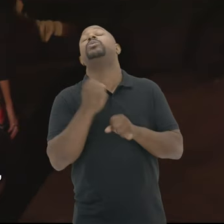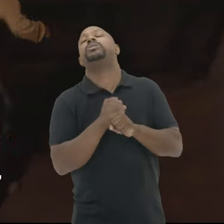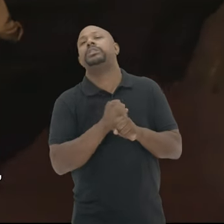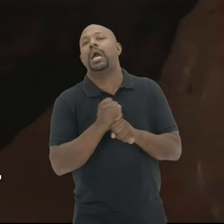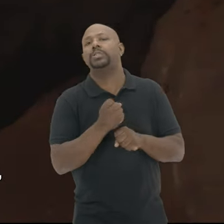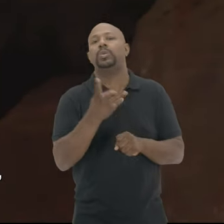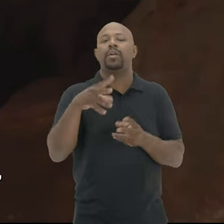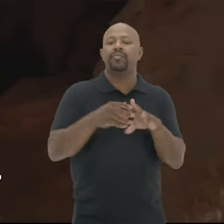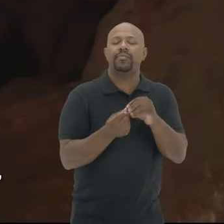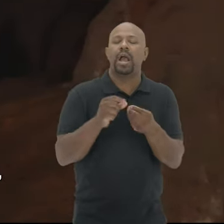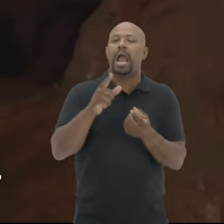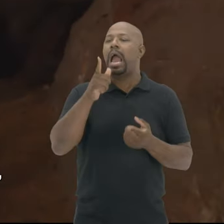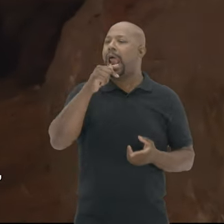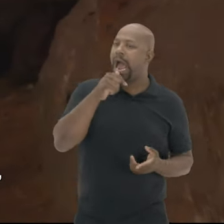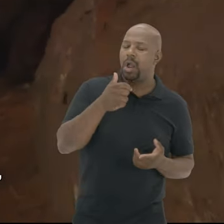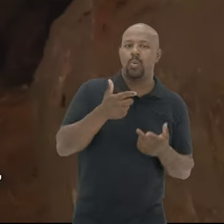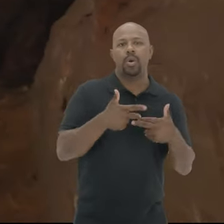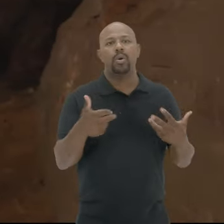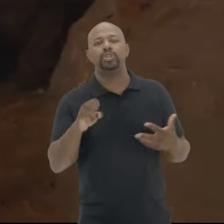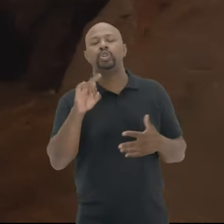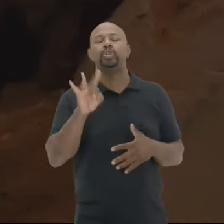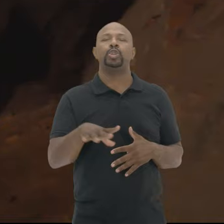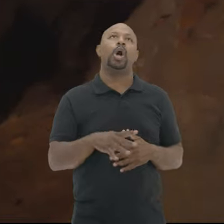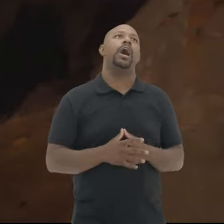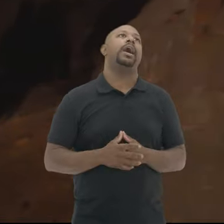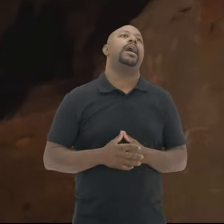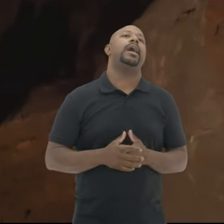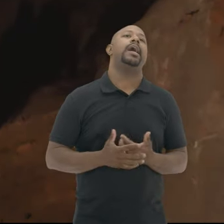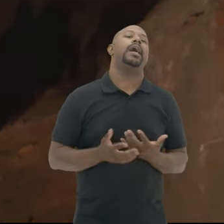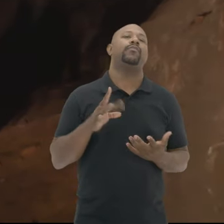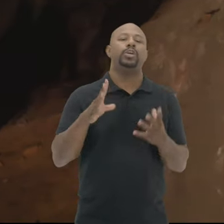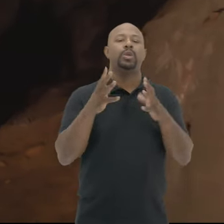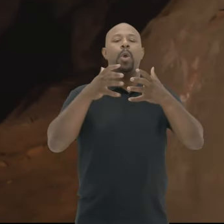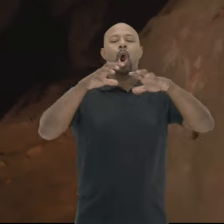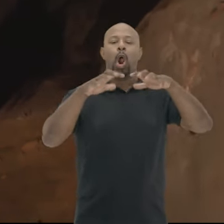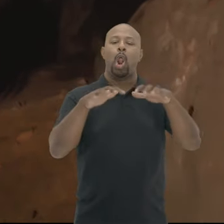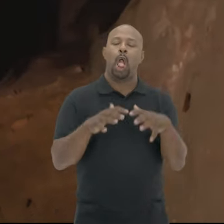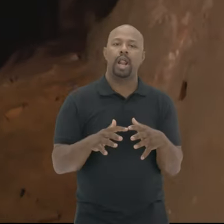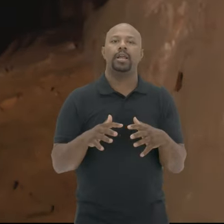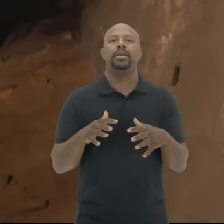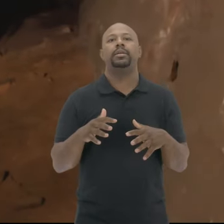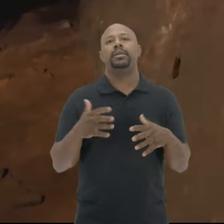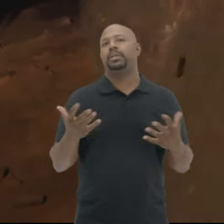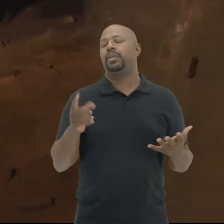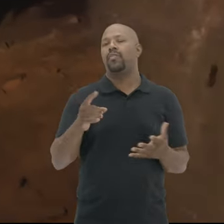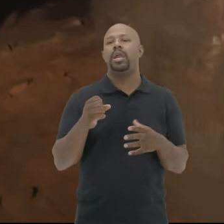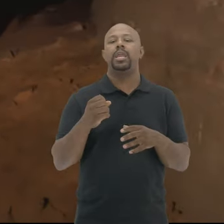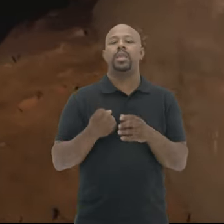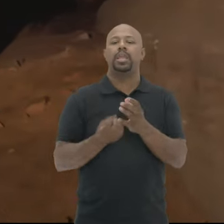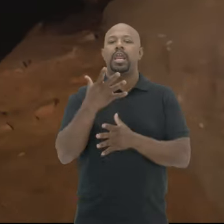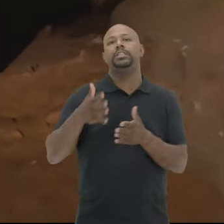Foi formado por água Se foi formado por água Ou se só Ou foi desmoronando aos poucos E foi